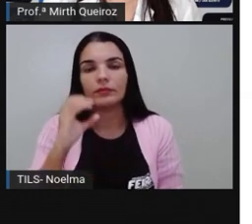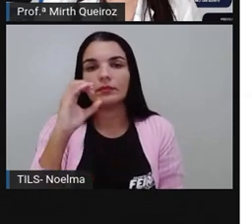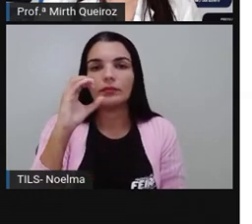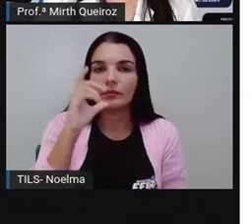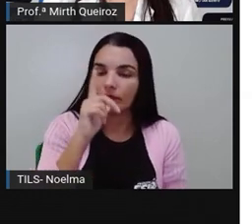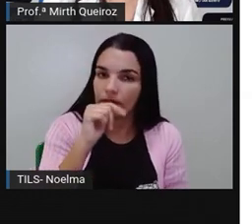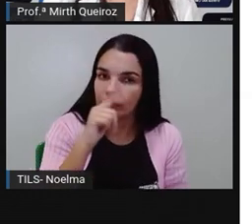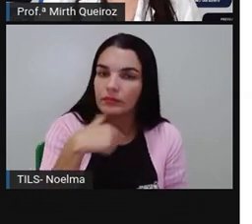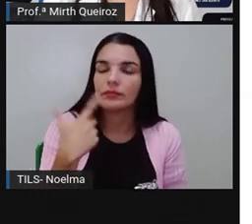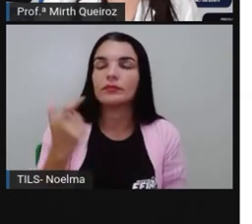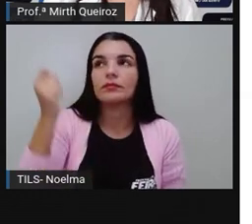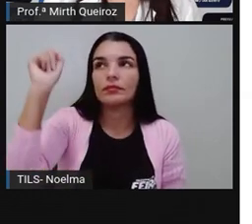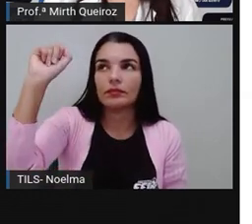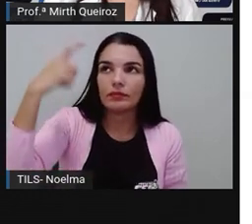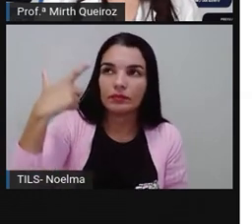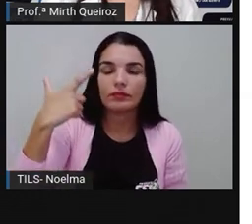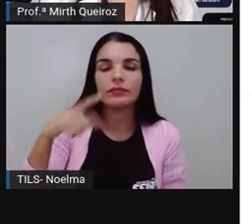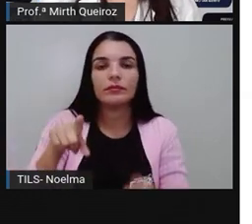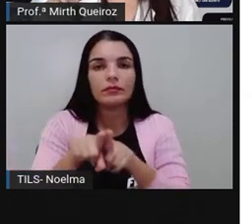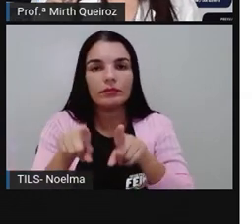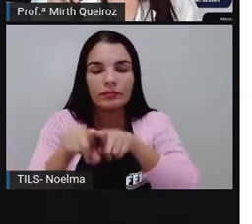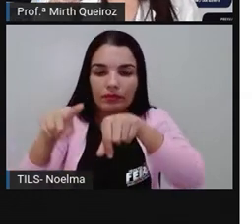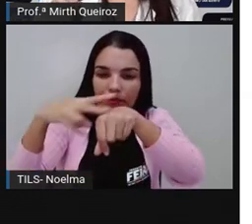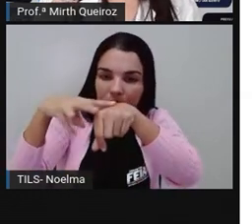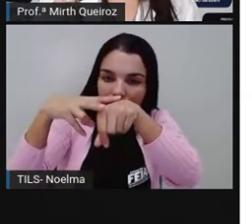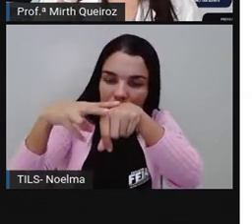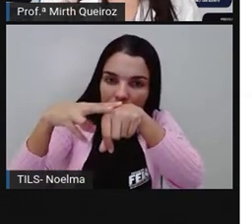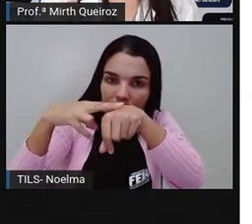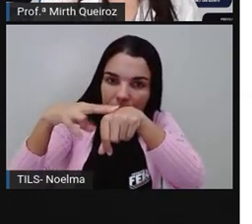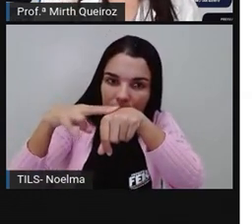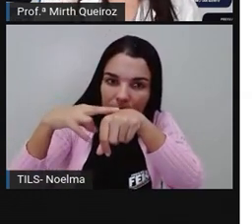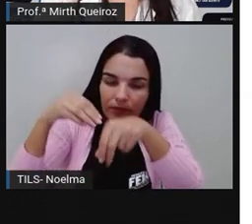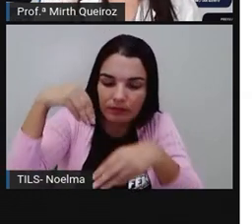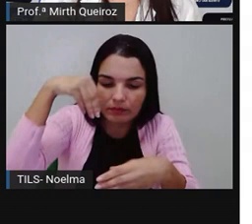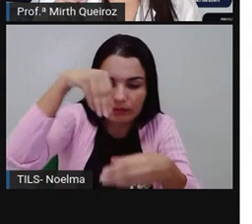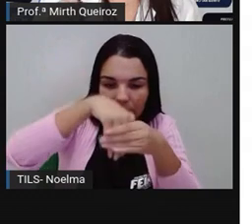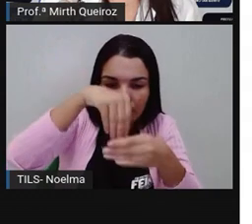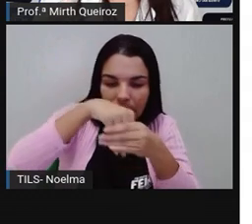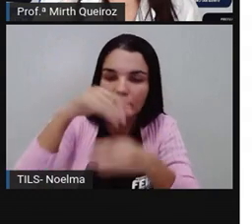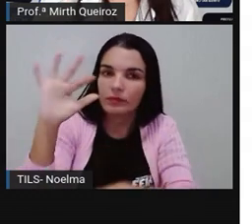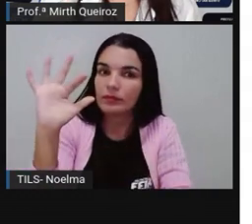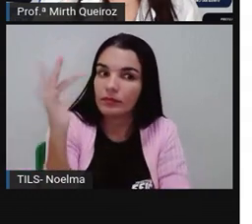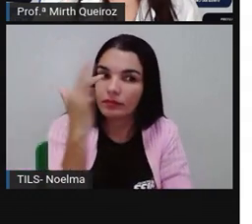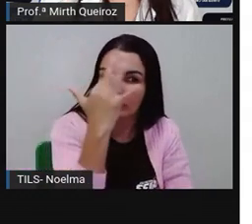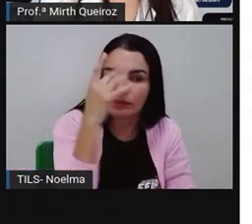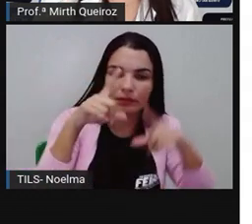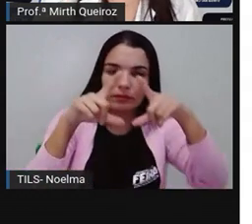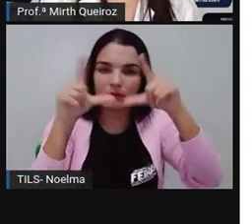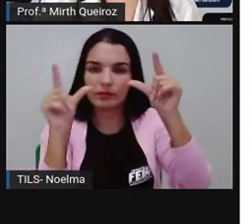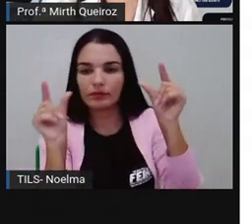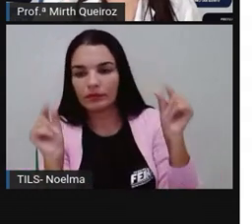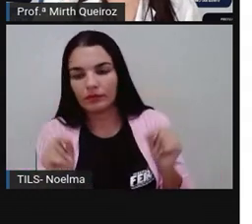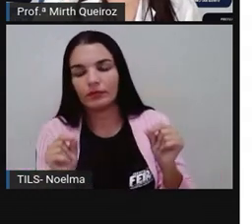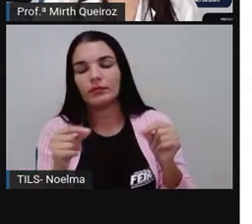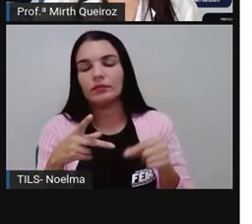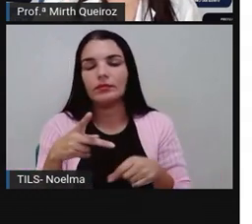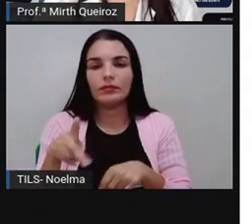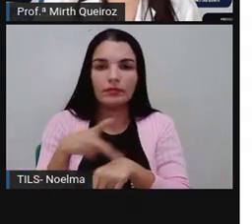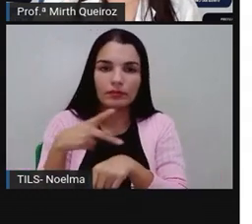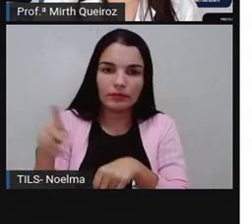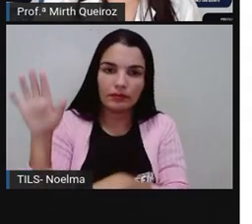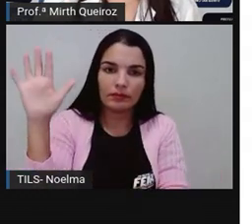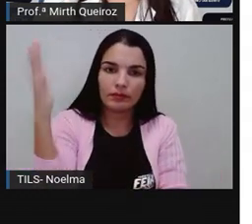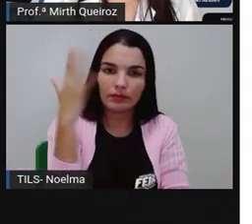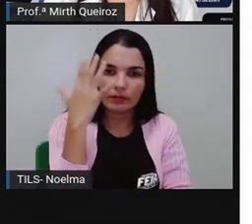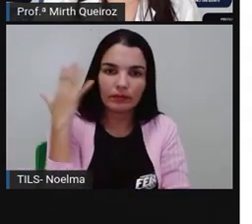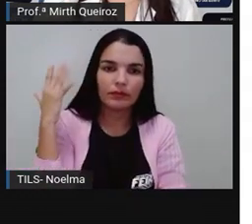luz do sol e a clorofila, que é o pigmento verde que se encontra ali nas folhas, por exemplo, das plantas,